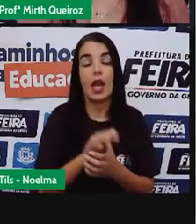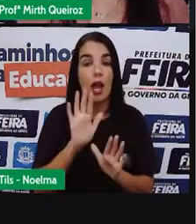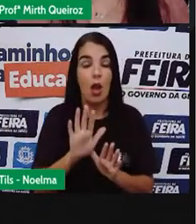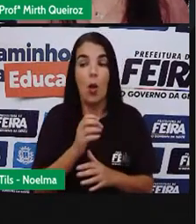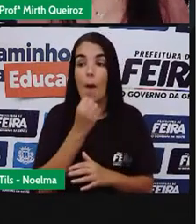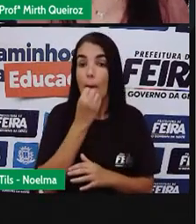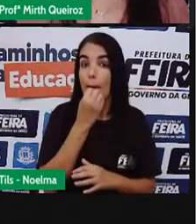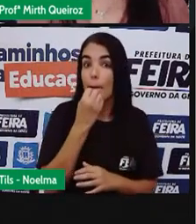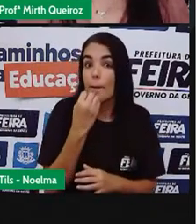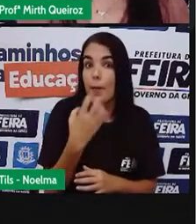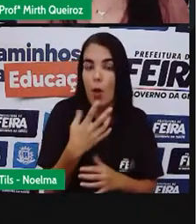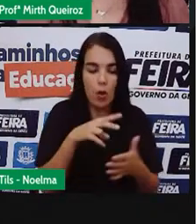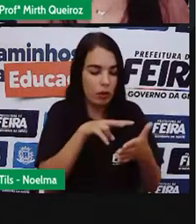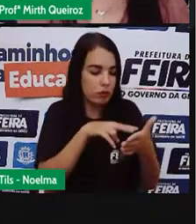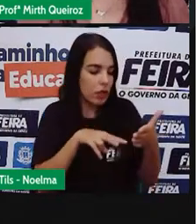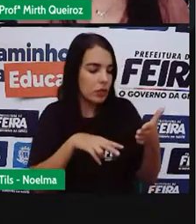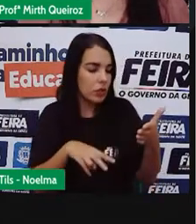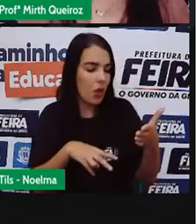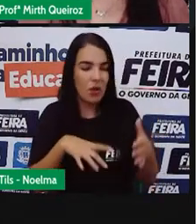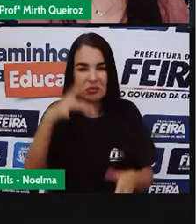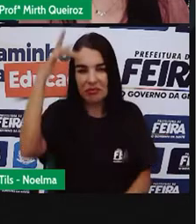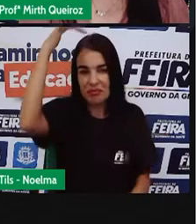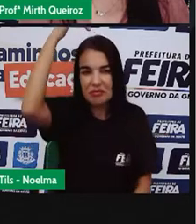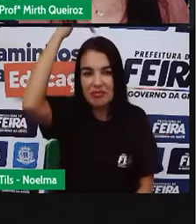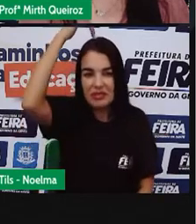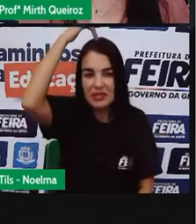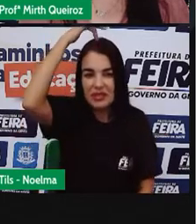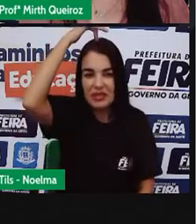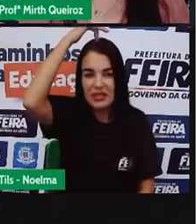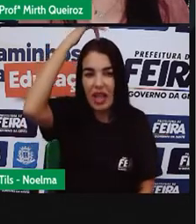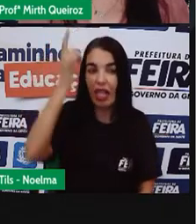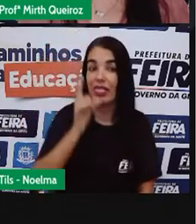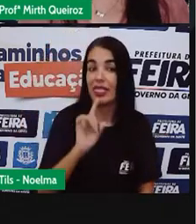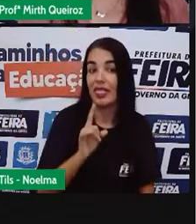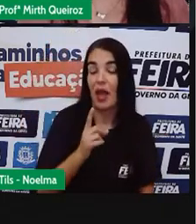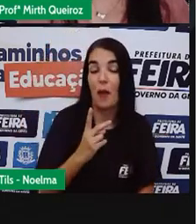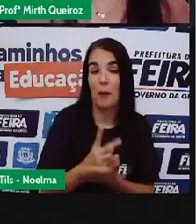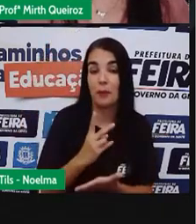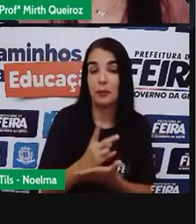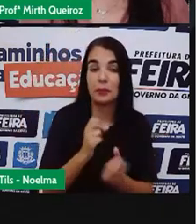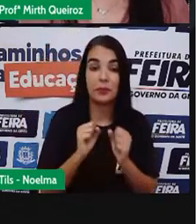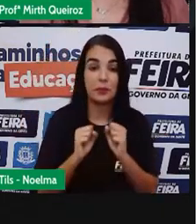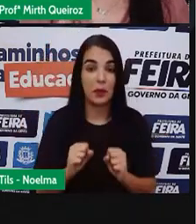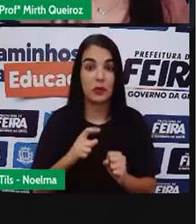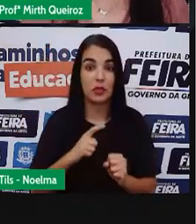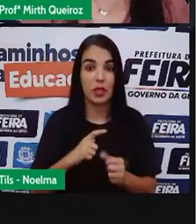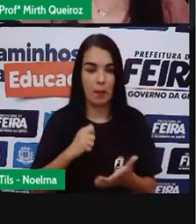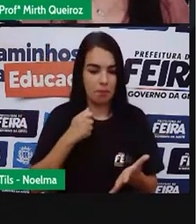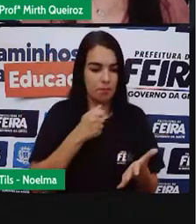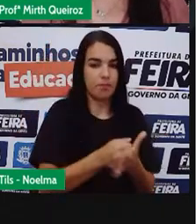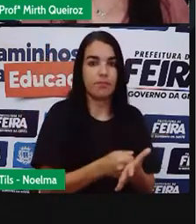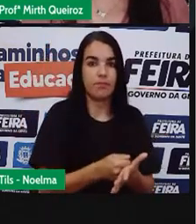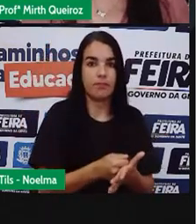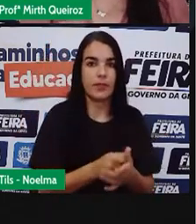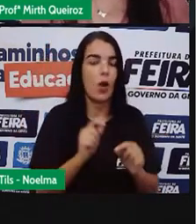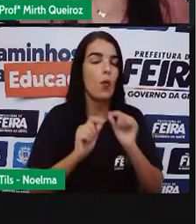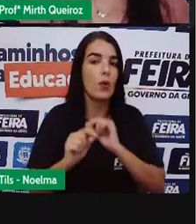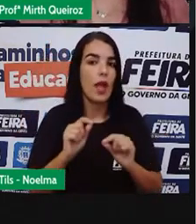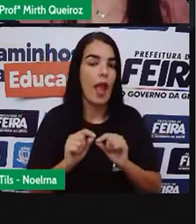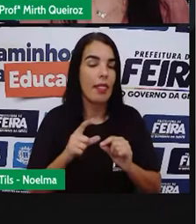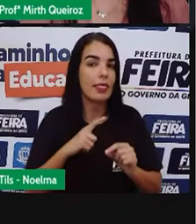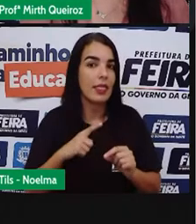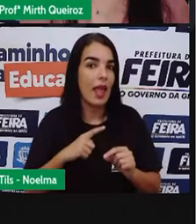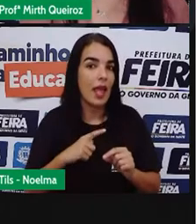nunca é ingênuo. Às vezes, o texto pode ter um posicionamento mais persuasivo, né? Com o objetivo de quê? De